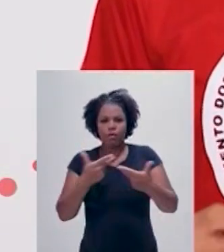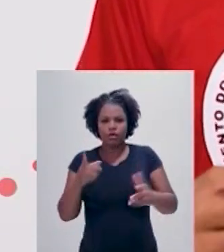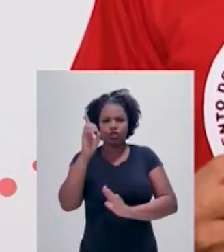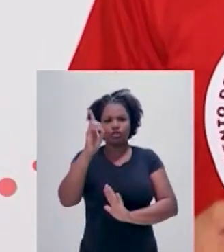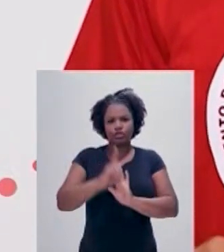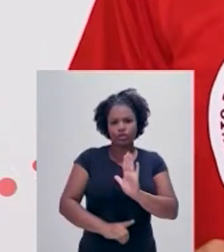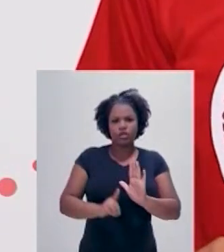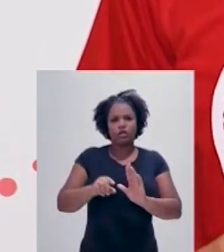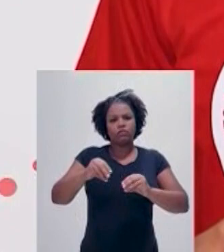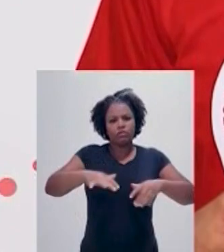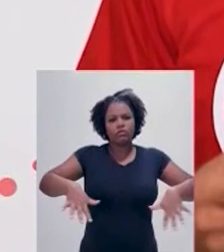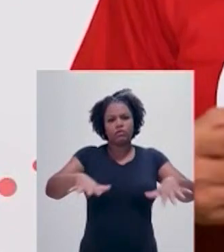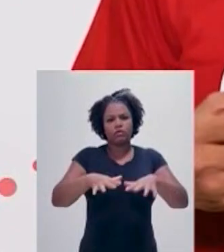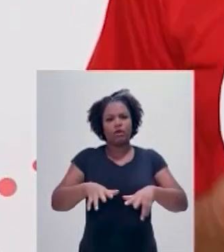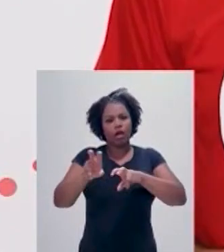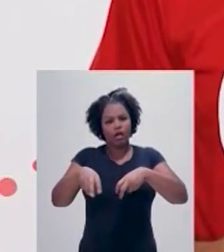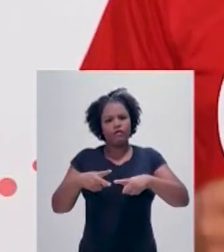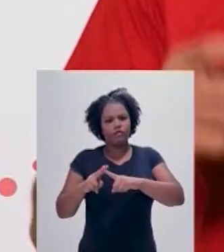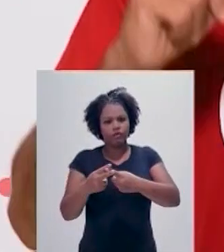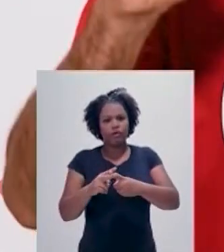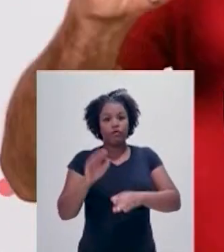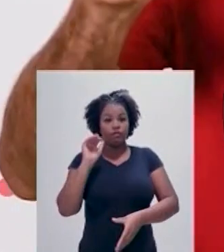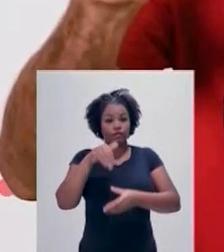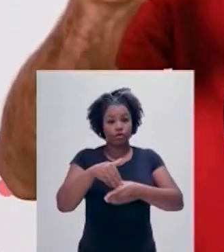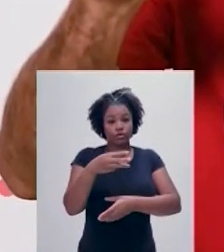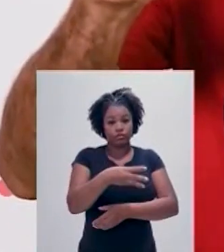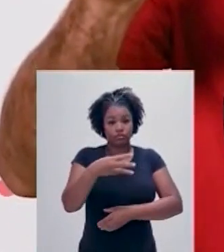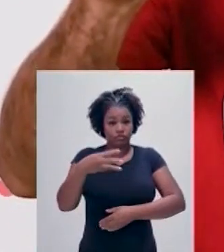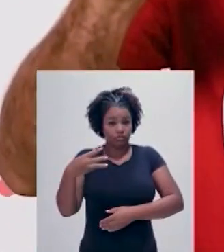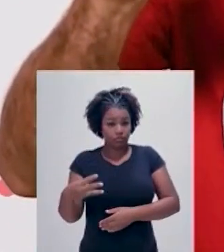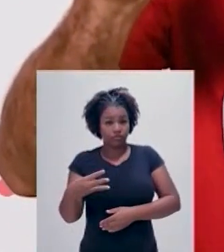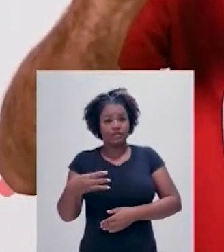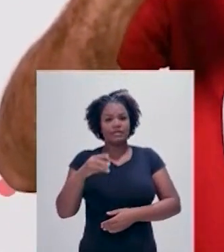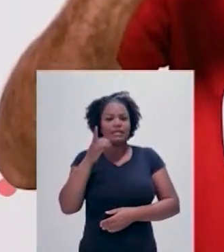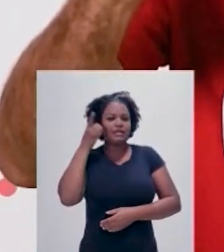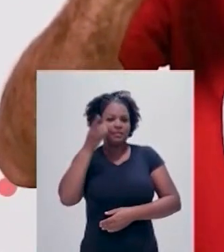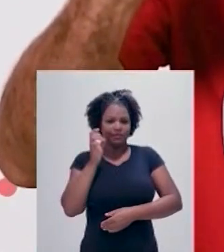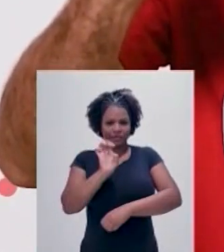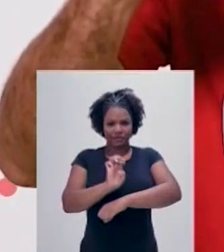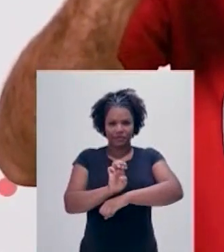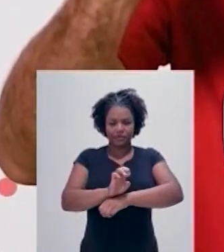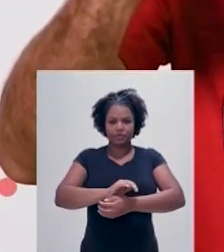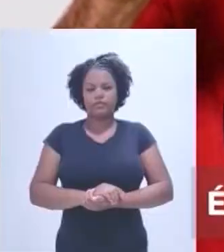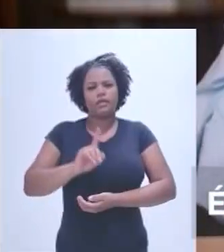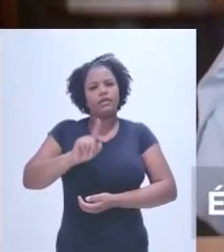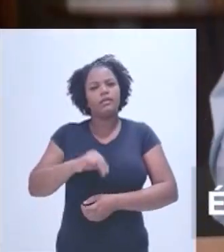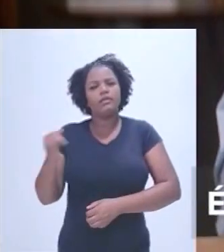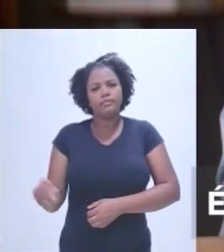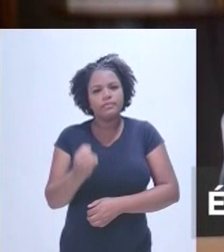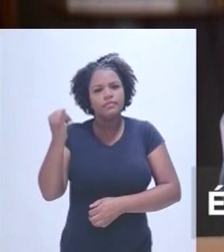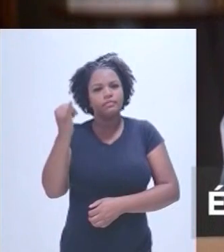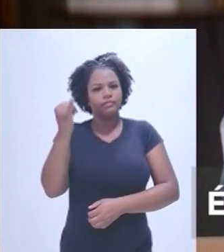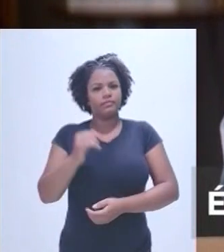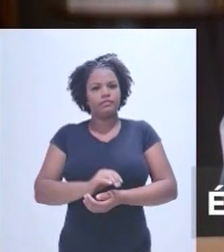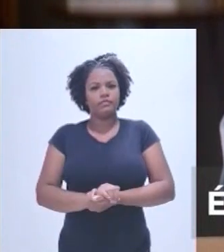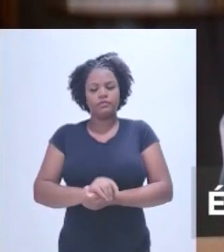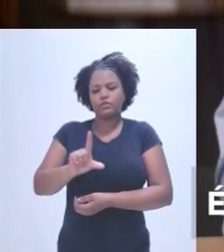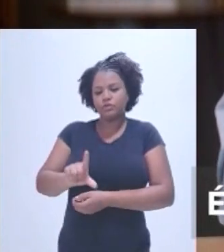territórios e reforma agrária, vote 13333, deputado estadual. É muito importante